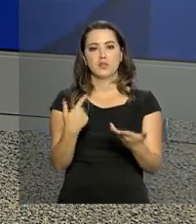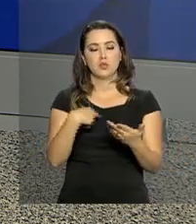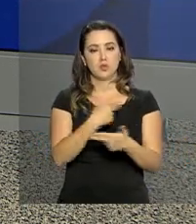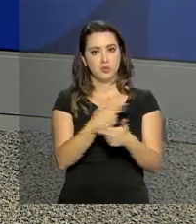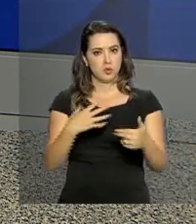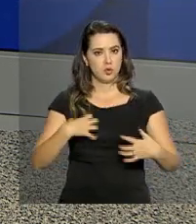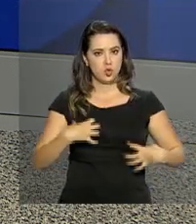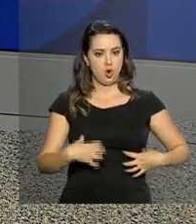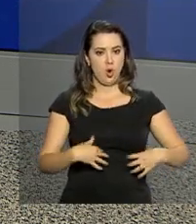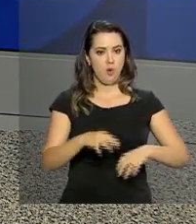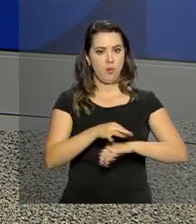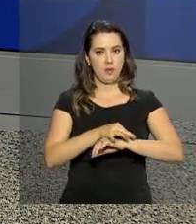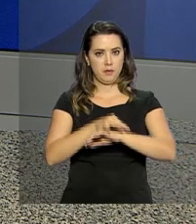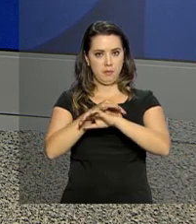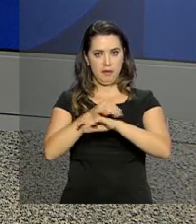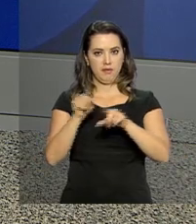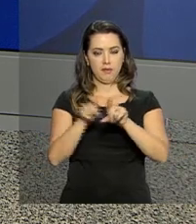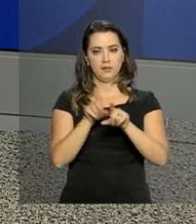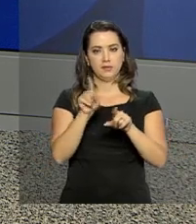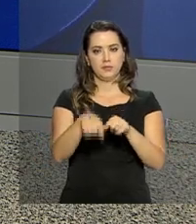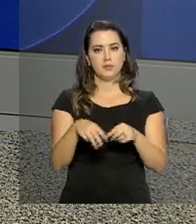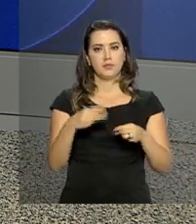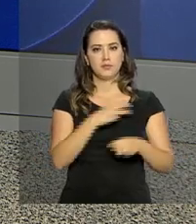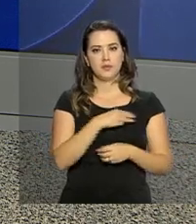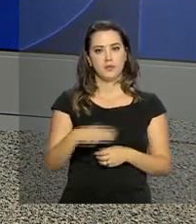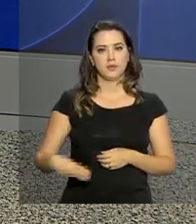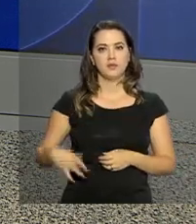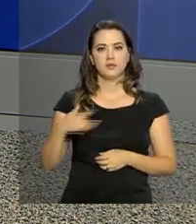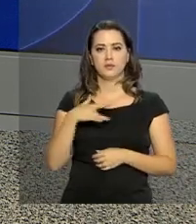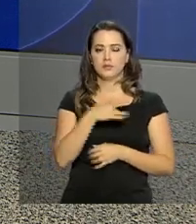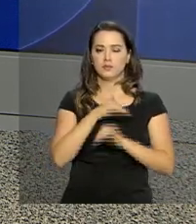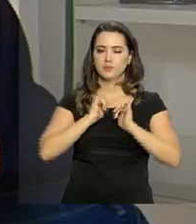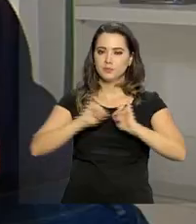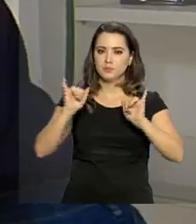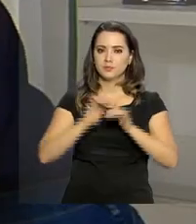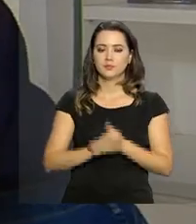órgãos e de tecidos, o Ministério da Saúde lançou uma campanha.